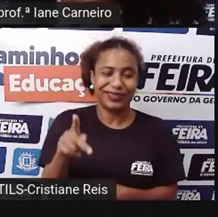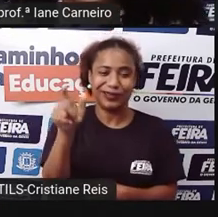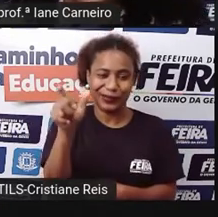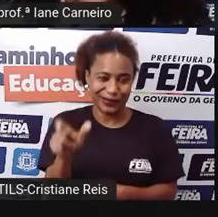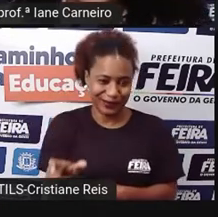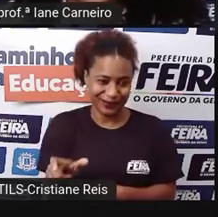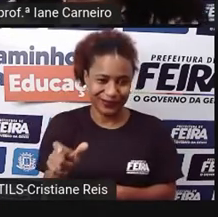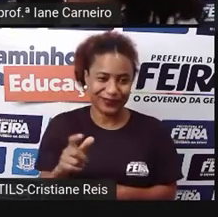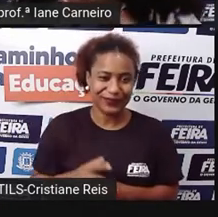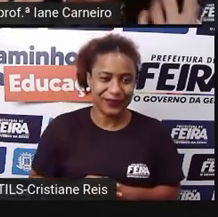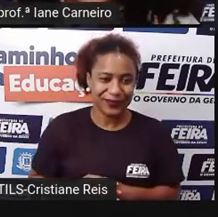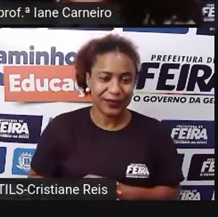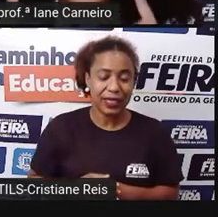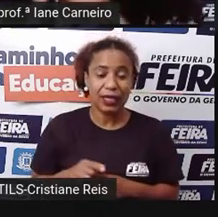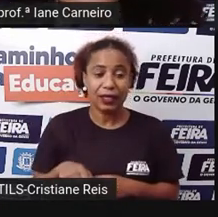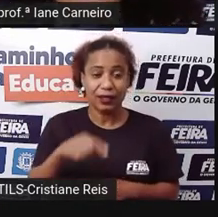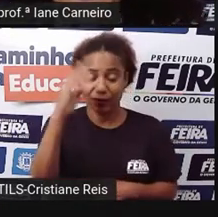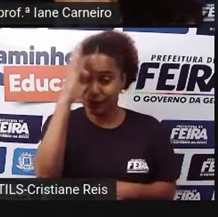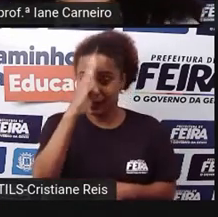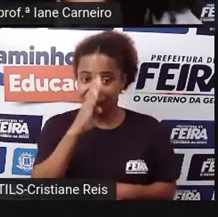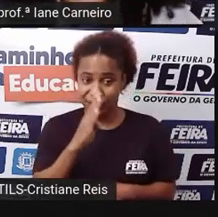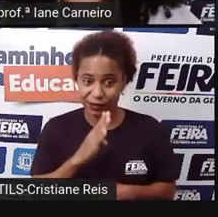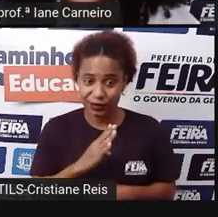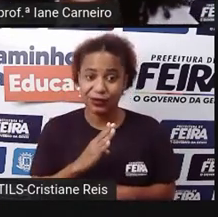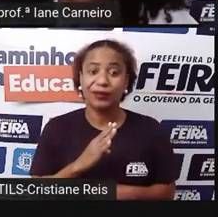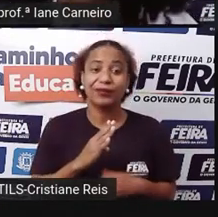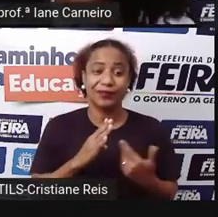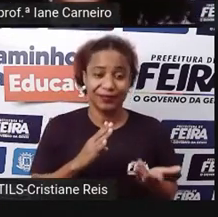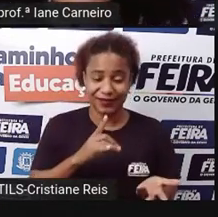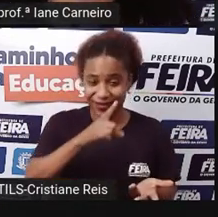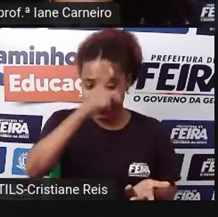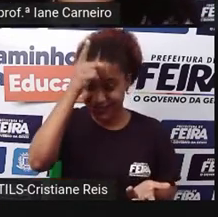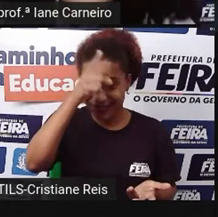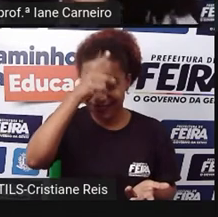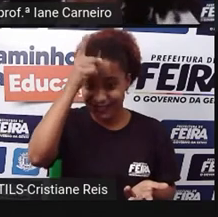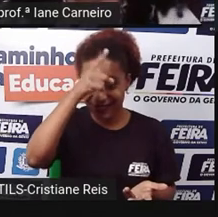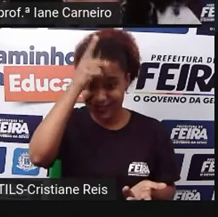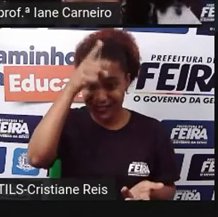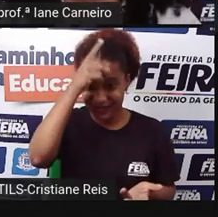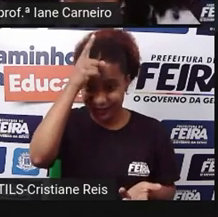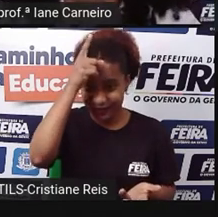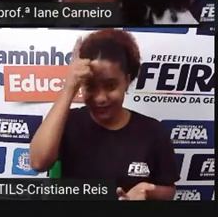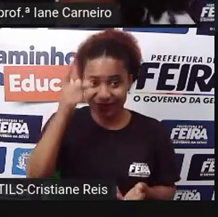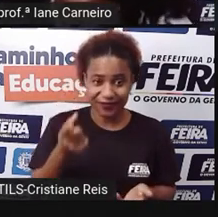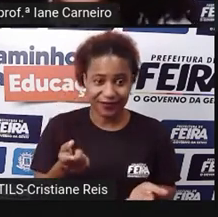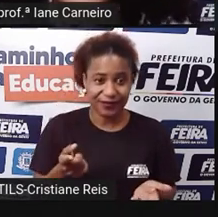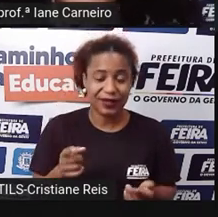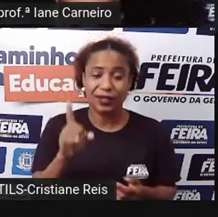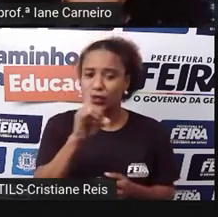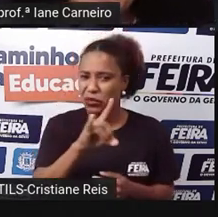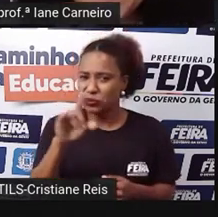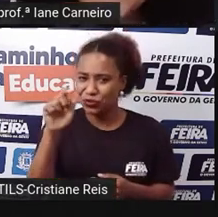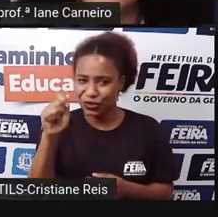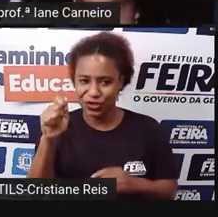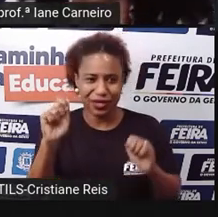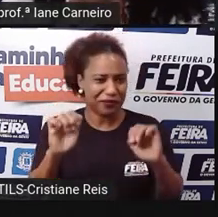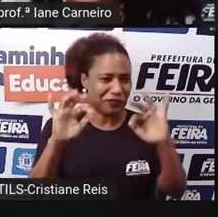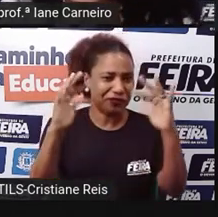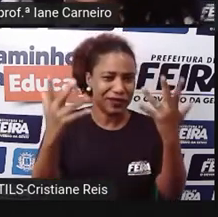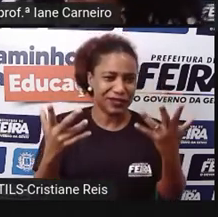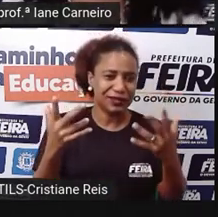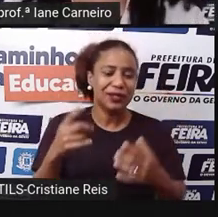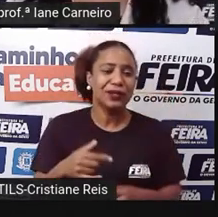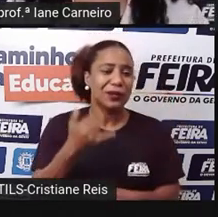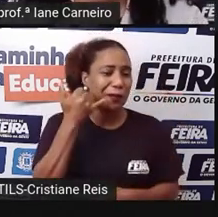aqui no Brasil que inclusive já ganhou, ele tem um dia que é comemorado o dia do Saci Perere. Vocês sabiam